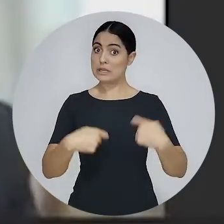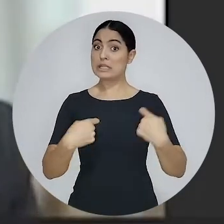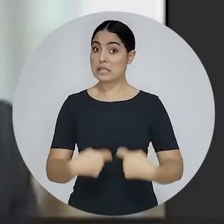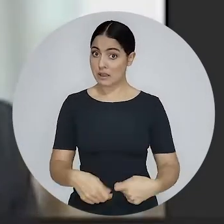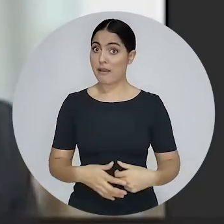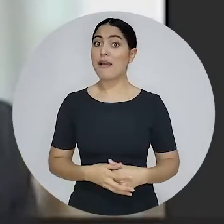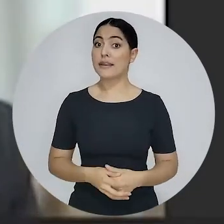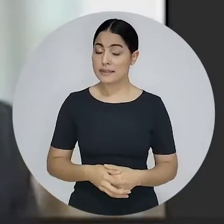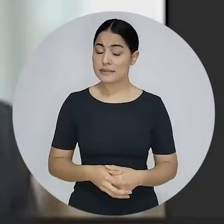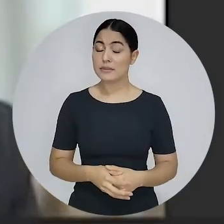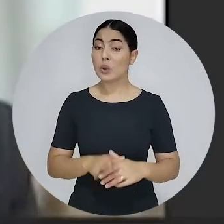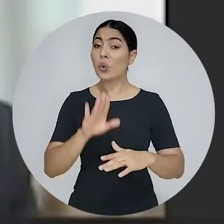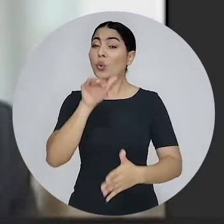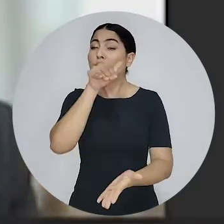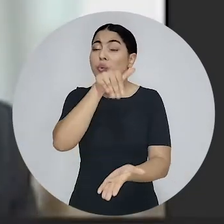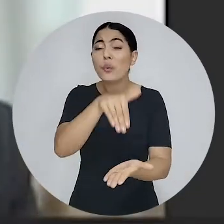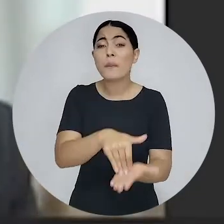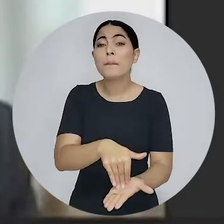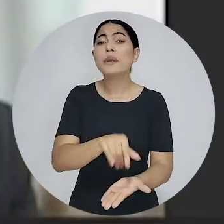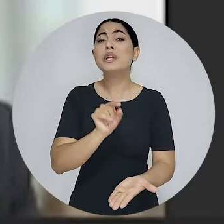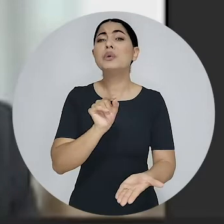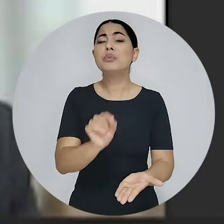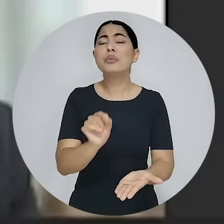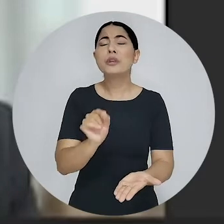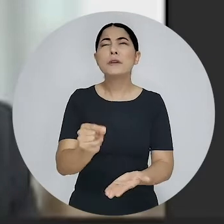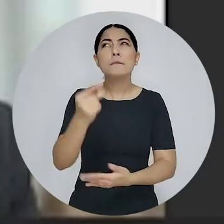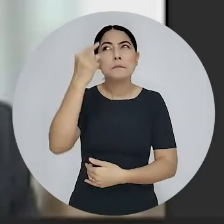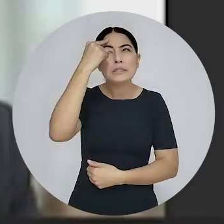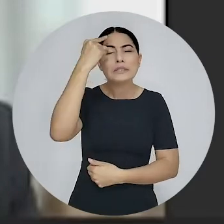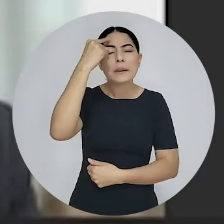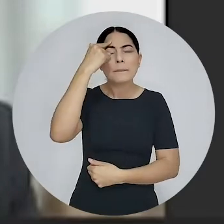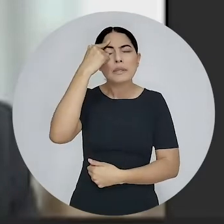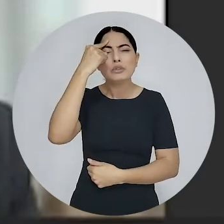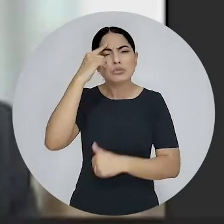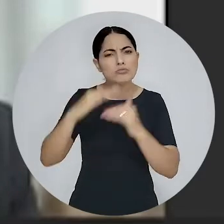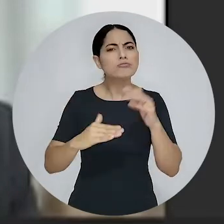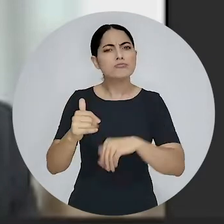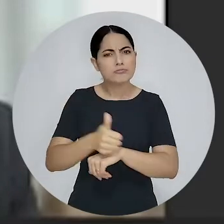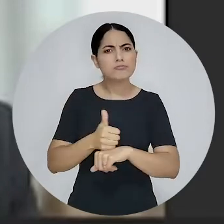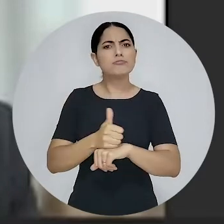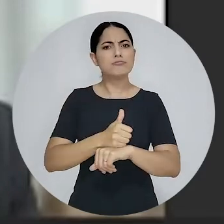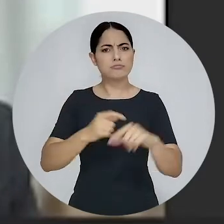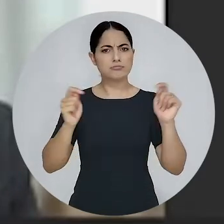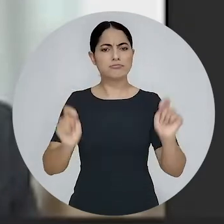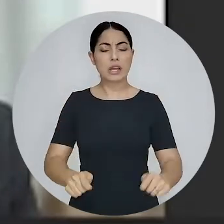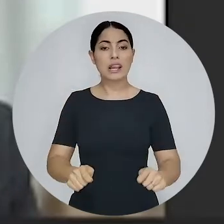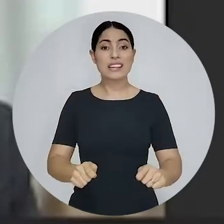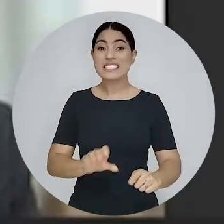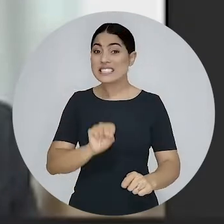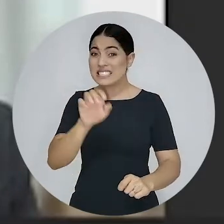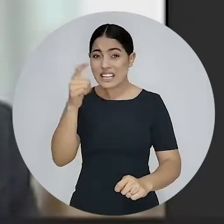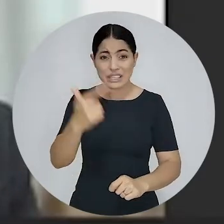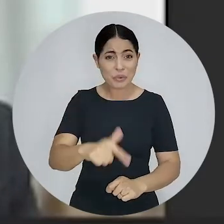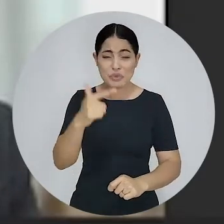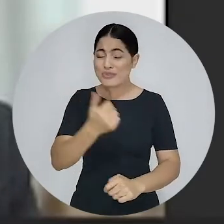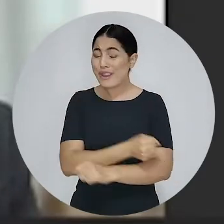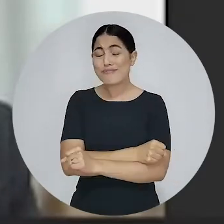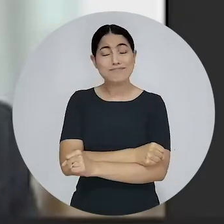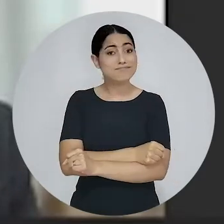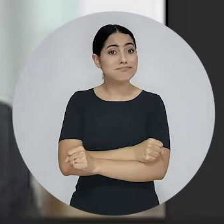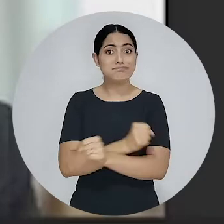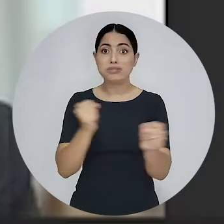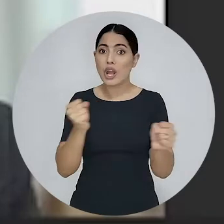tiver uma administração profissionalizada, quer dizer, pelo menos, ou pelo menos, com um pensamento profissionalizado, é